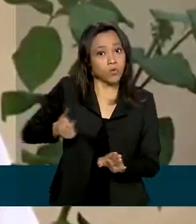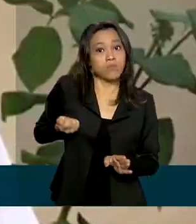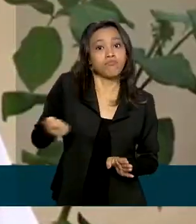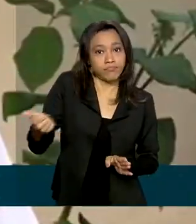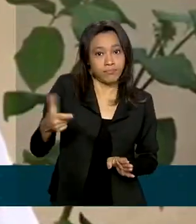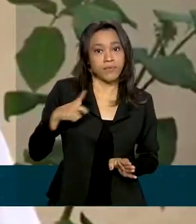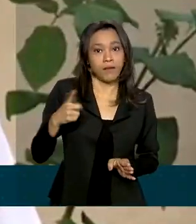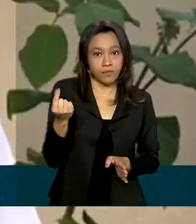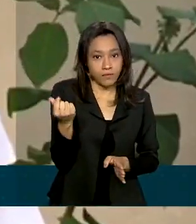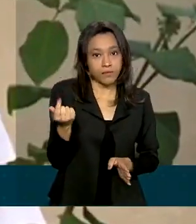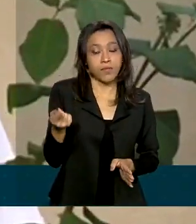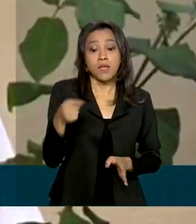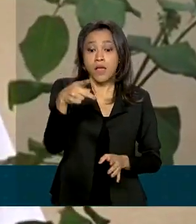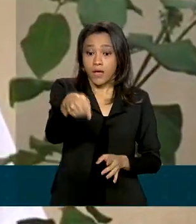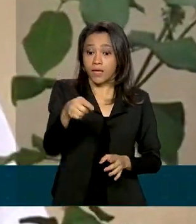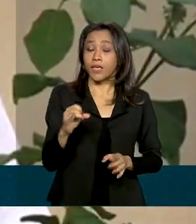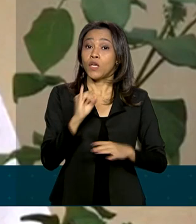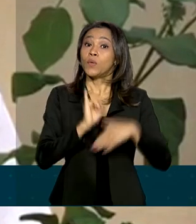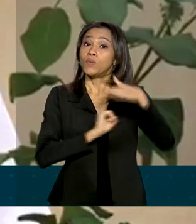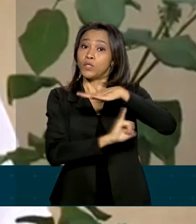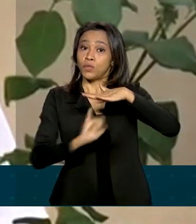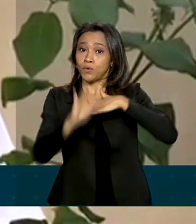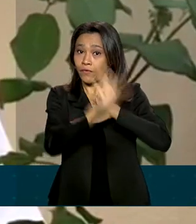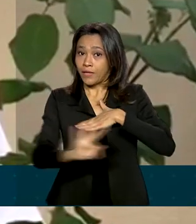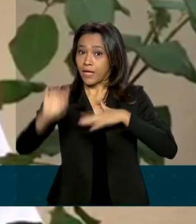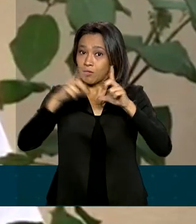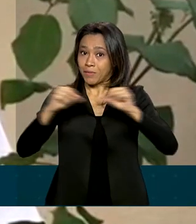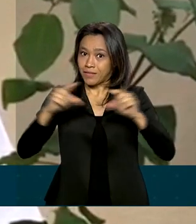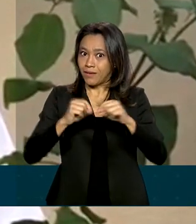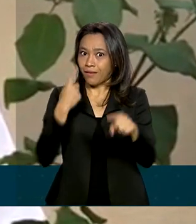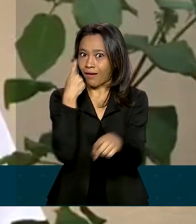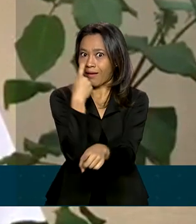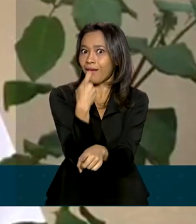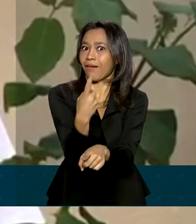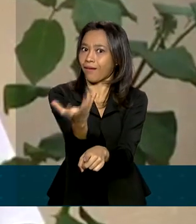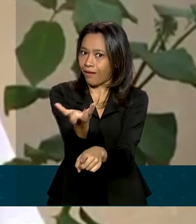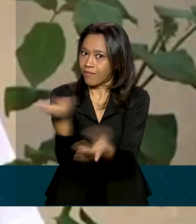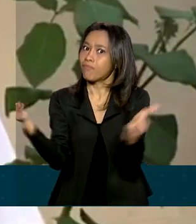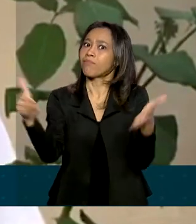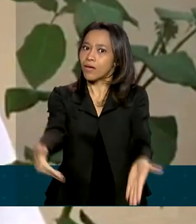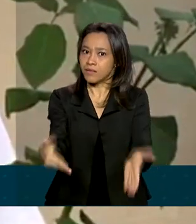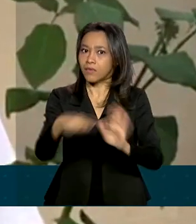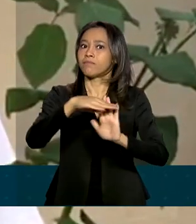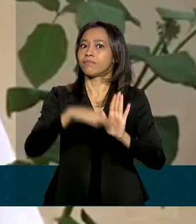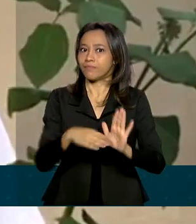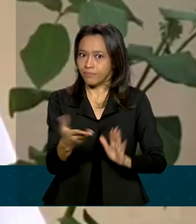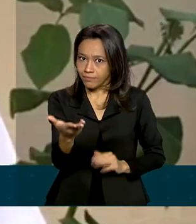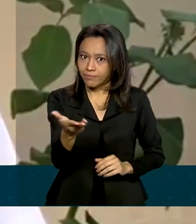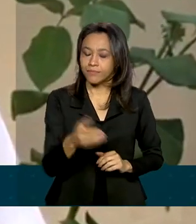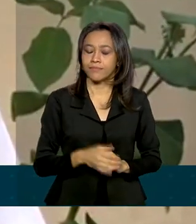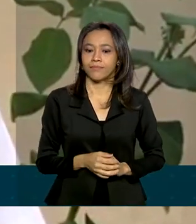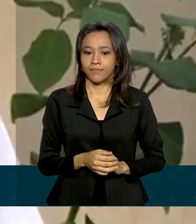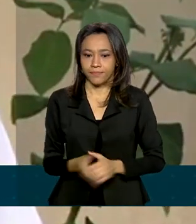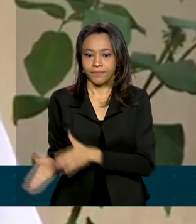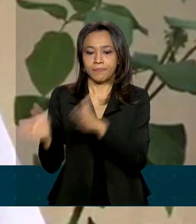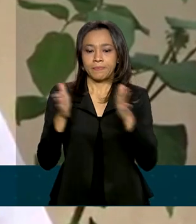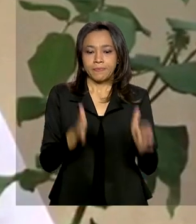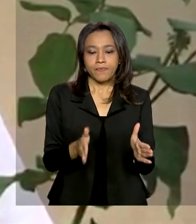O Instituto Federal de Brasília está entre as instituições interessadas em participar do programa. Provavelmente